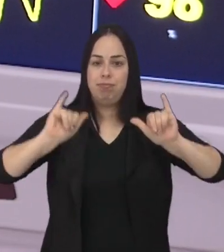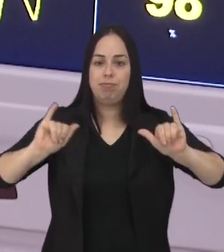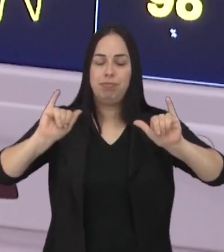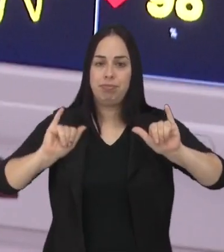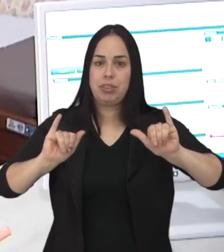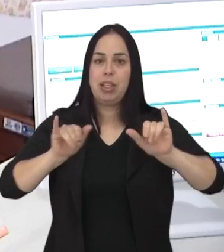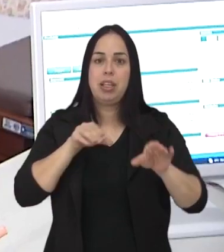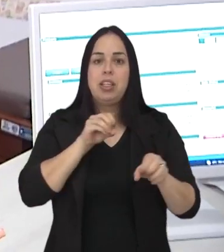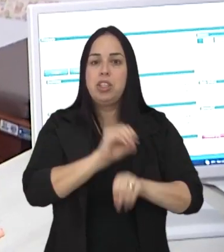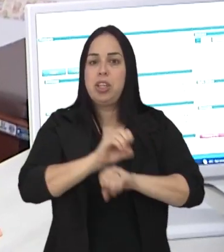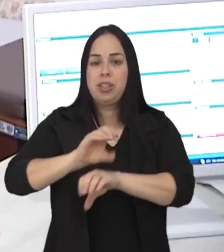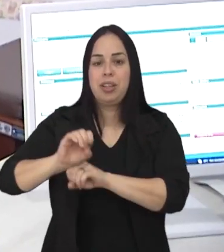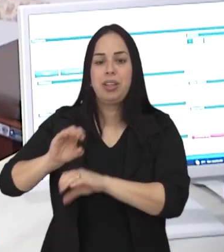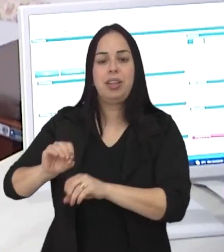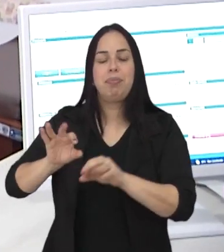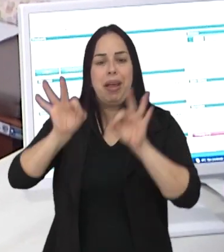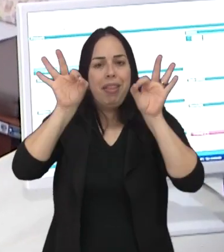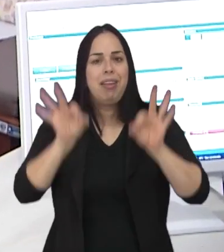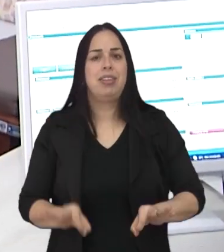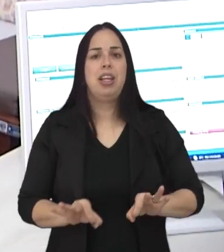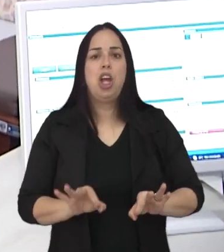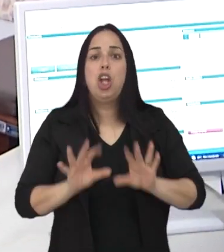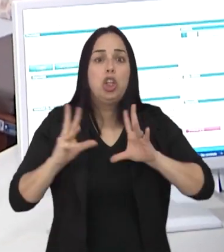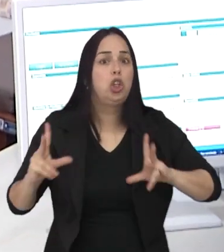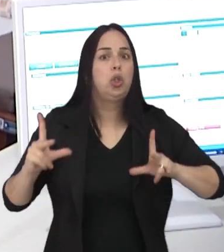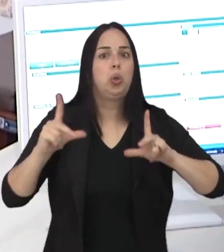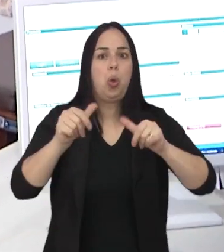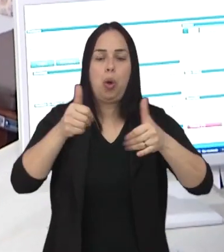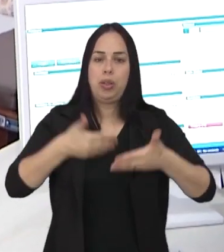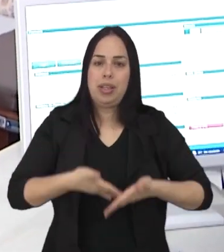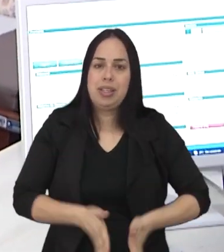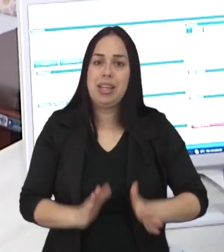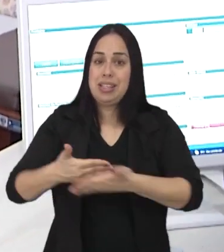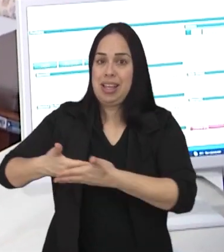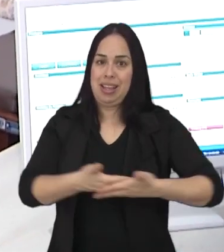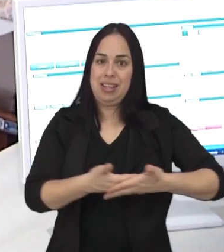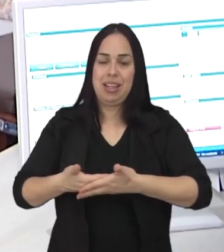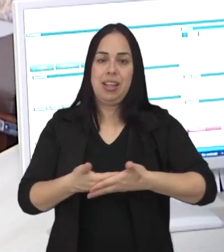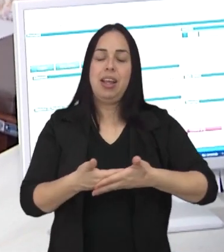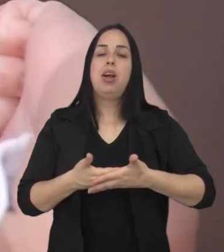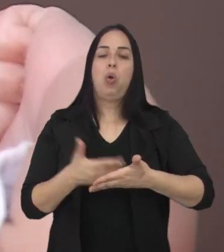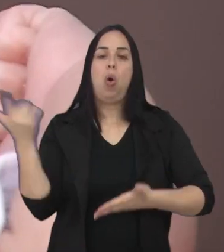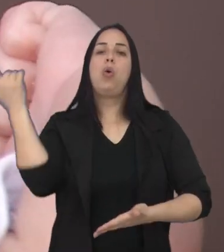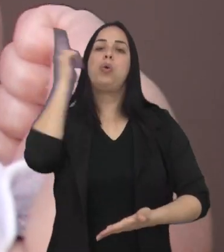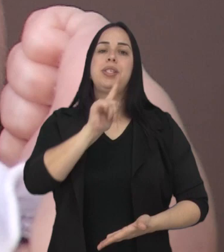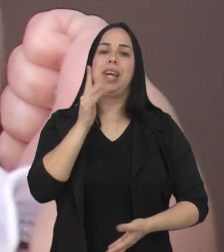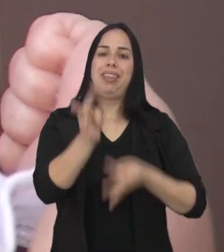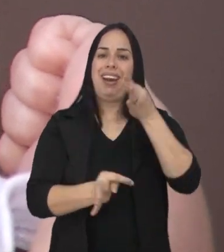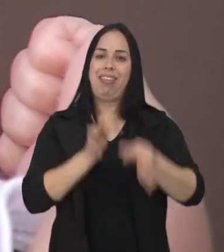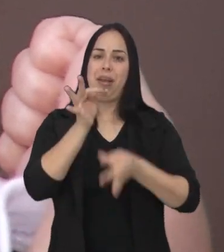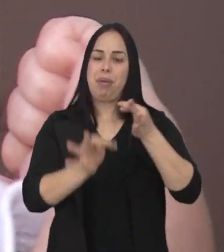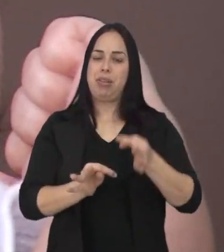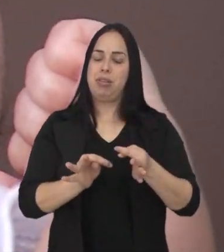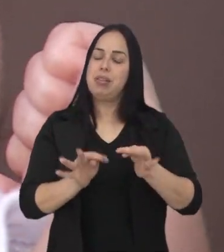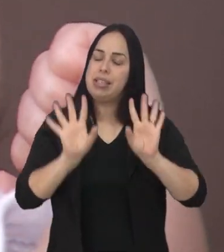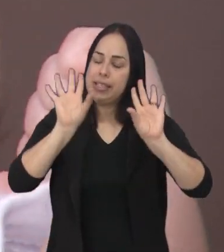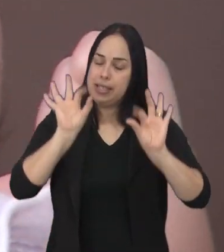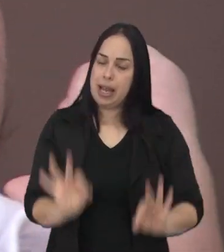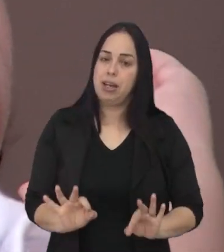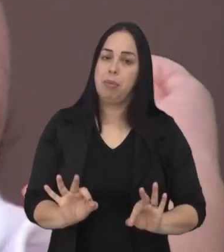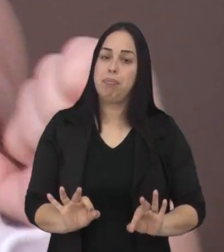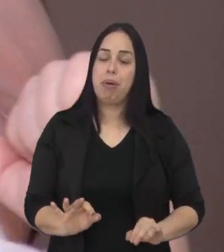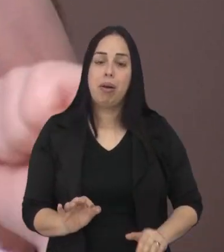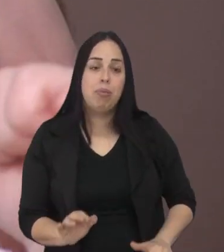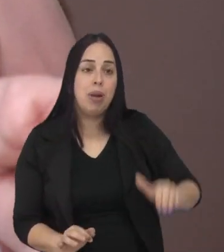educativas. Forma de garantir que todos os recém-nascidos, a exemplo da Bianca, tenham acesso a tratamento